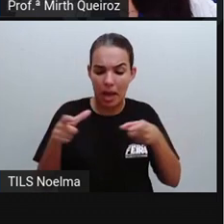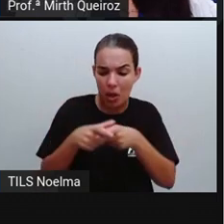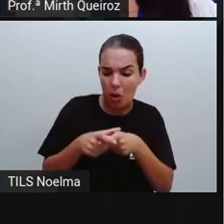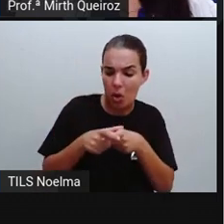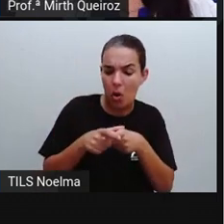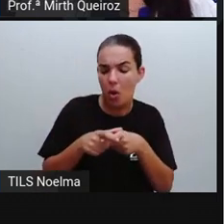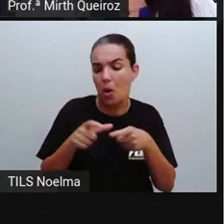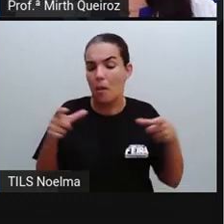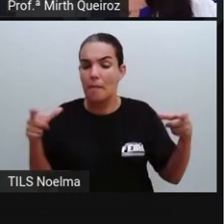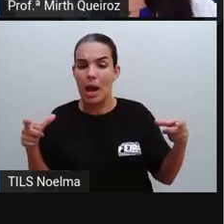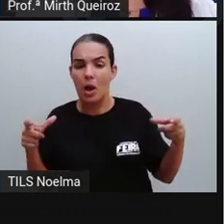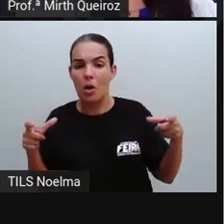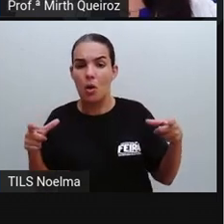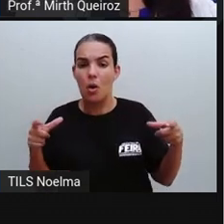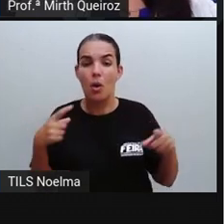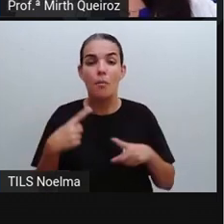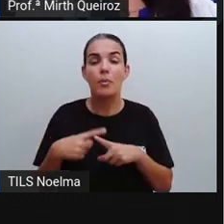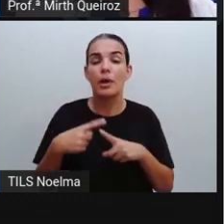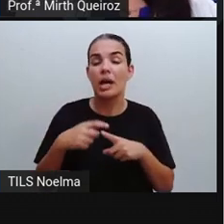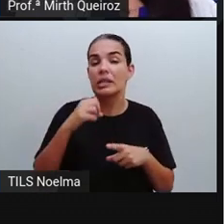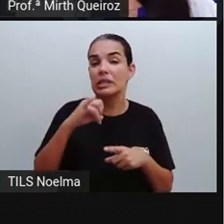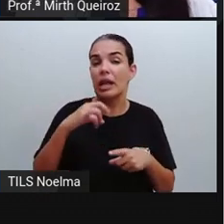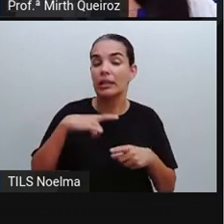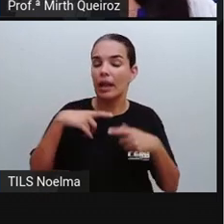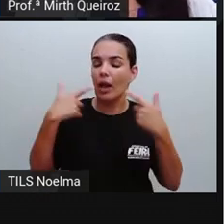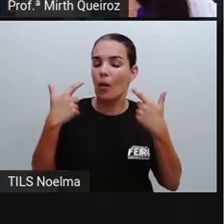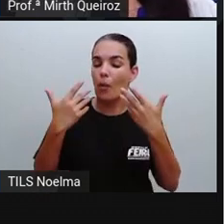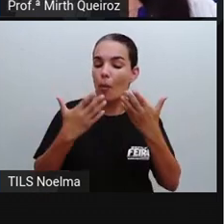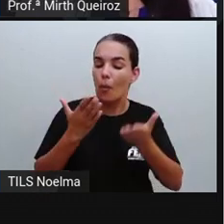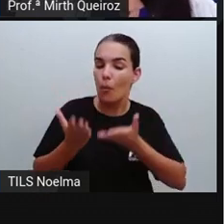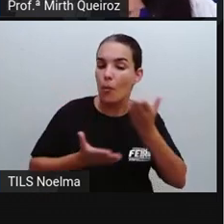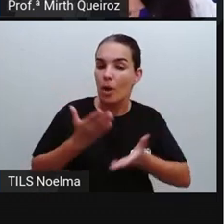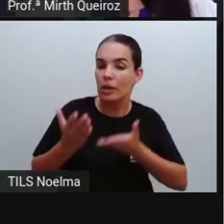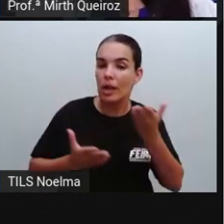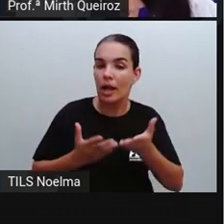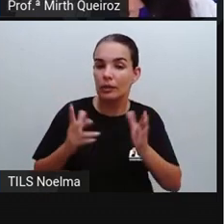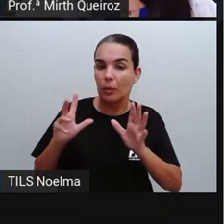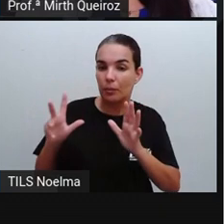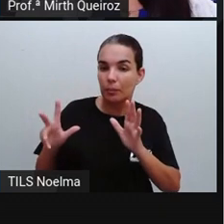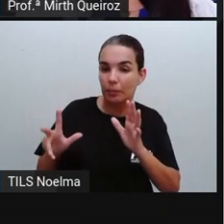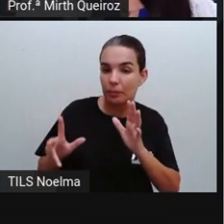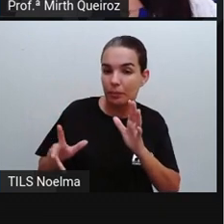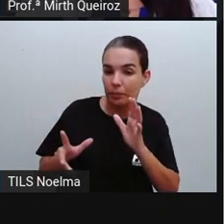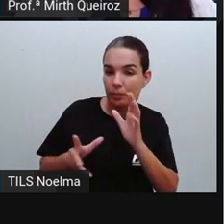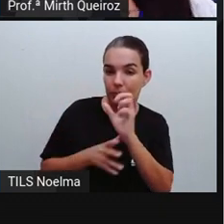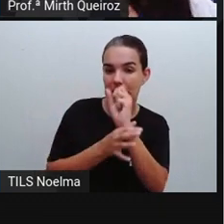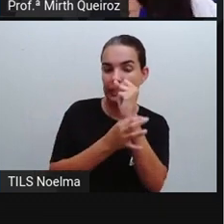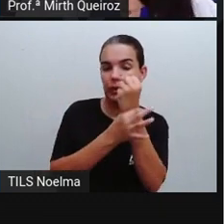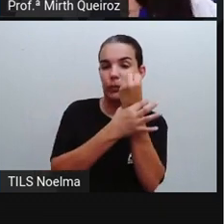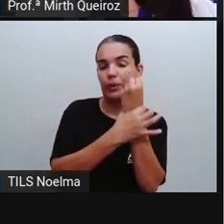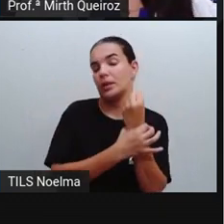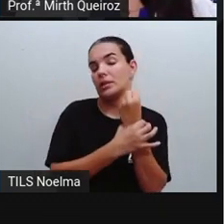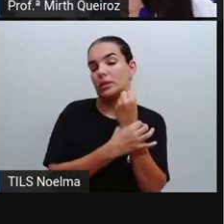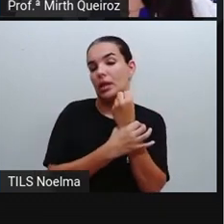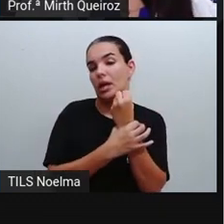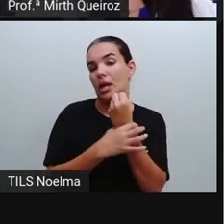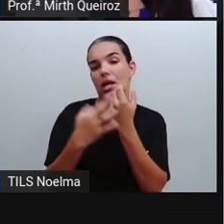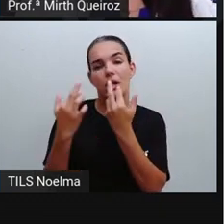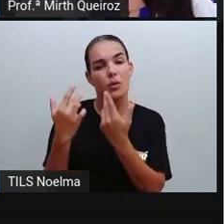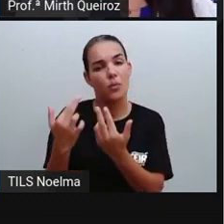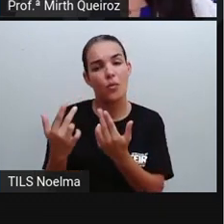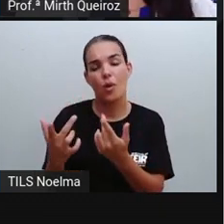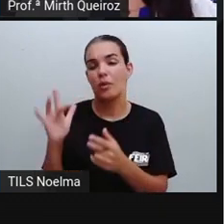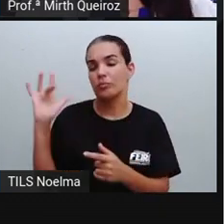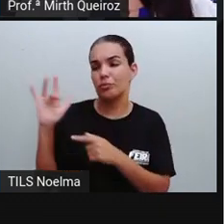outros menores? Os mesmos cuidados que a gente tem que ter para prevenirmos contra a dengue, contra a chikungunya, é contra o zika